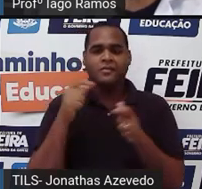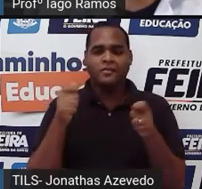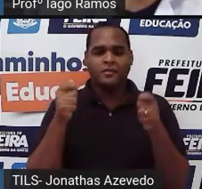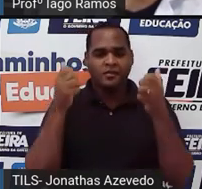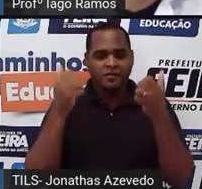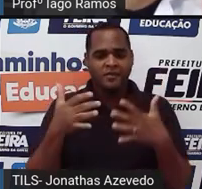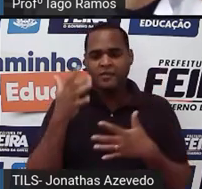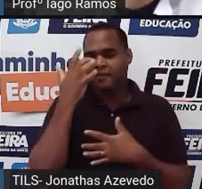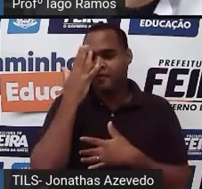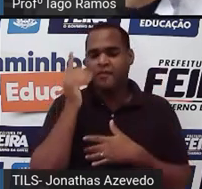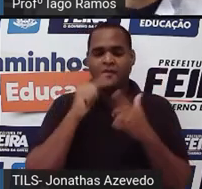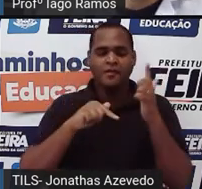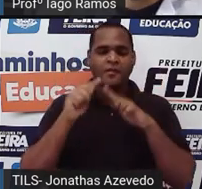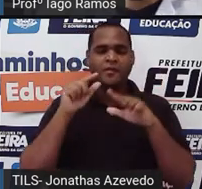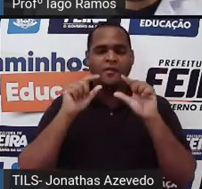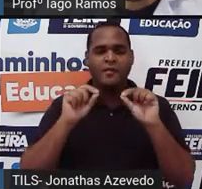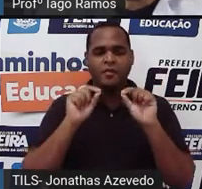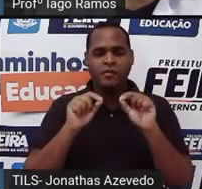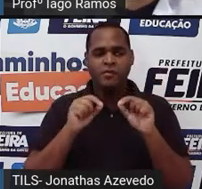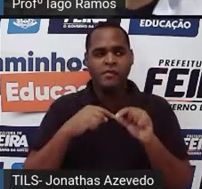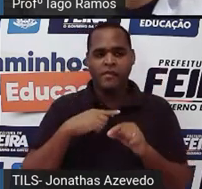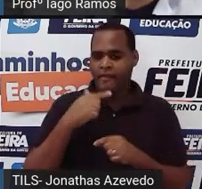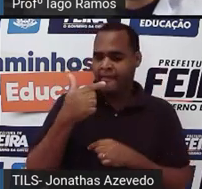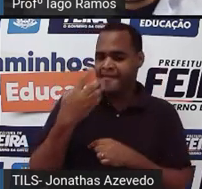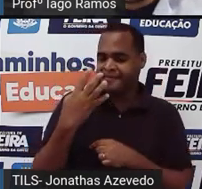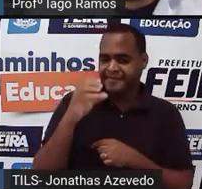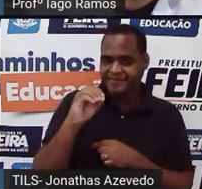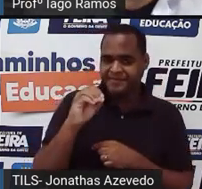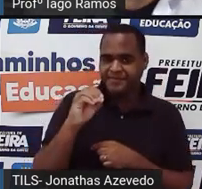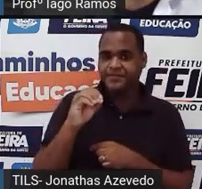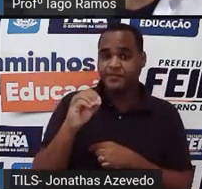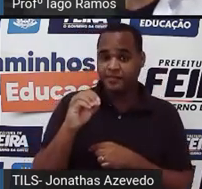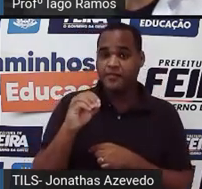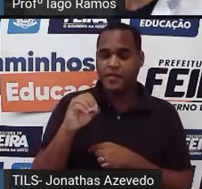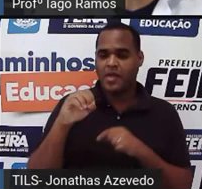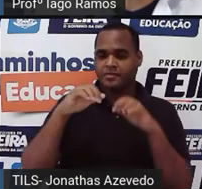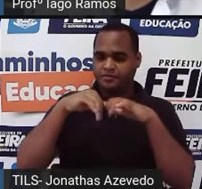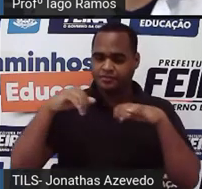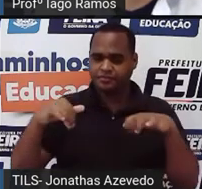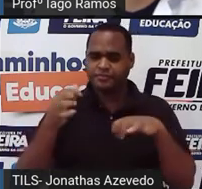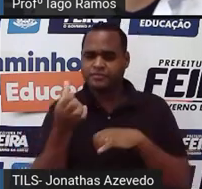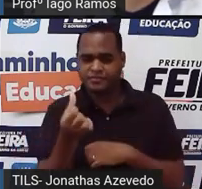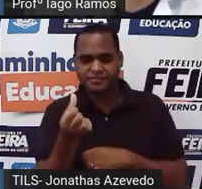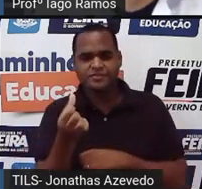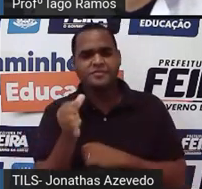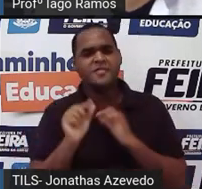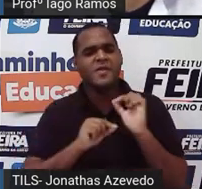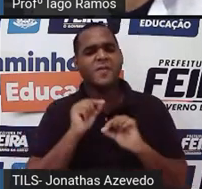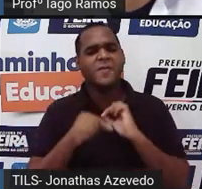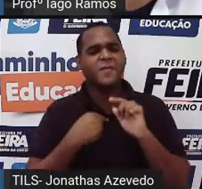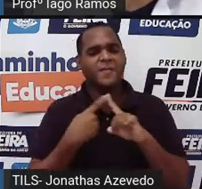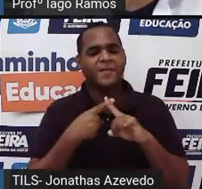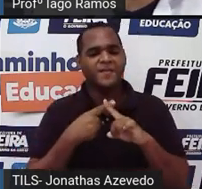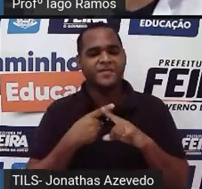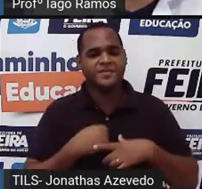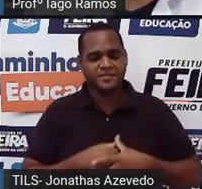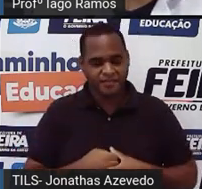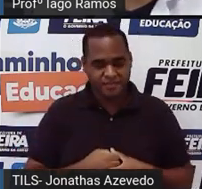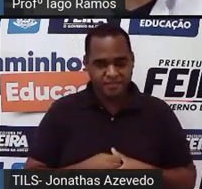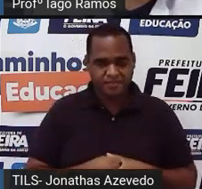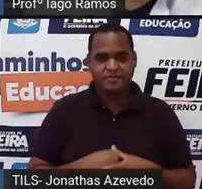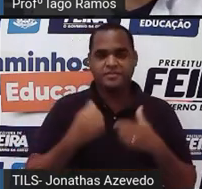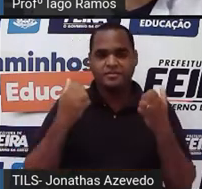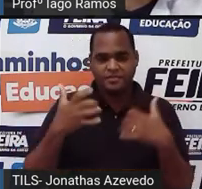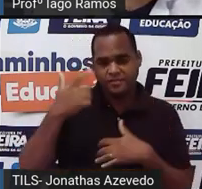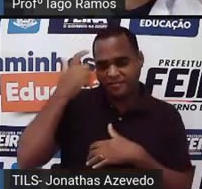vai ficar até mais fácil duzentos e quarenta do seis tá? por que duzentos e quarenta do seis? porque eu já